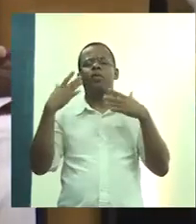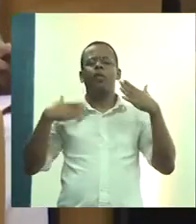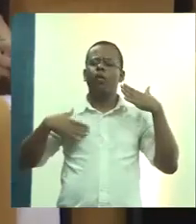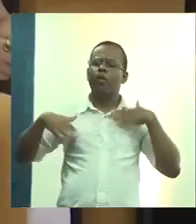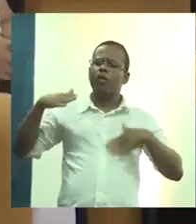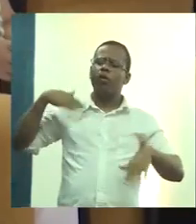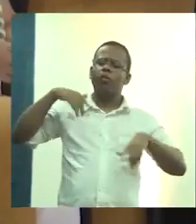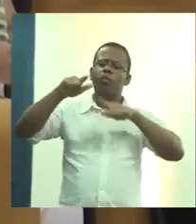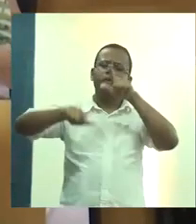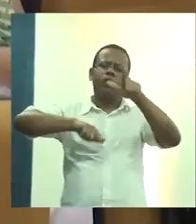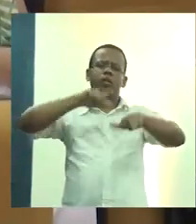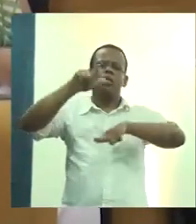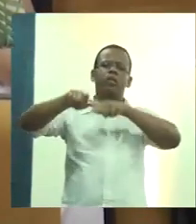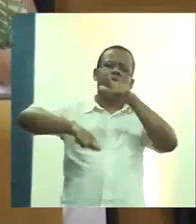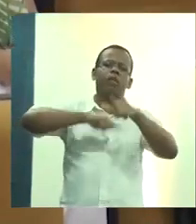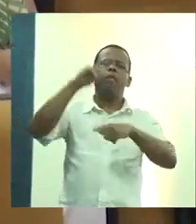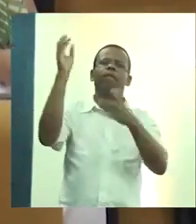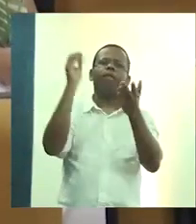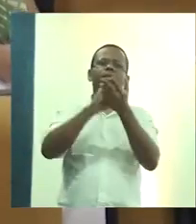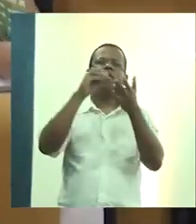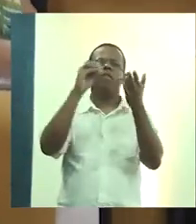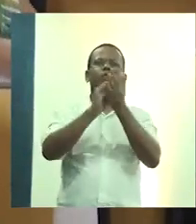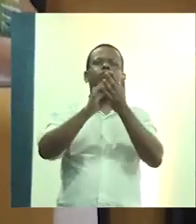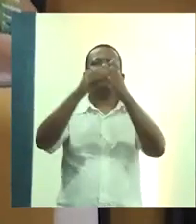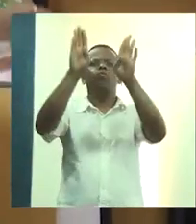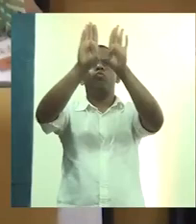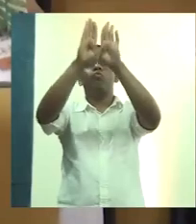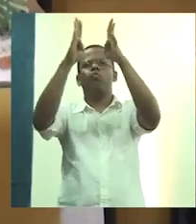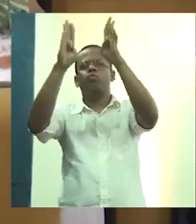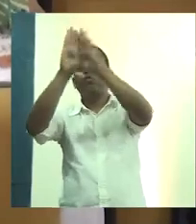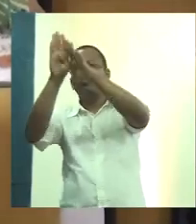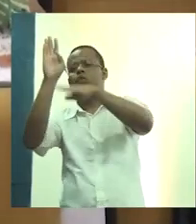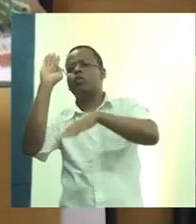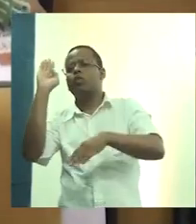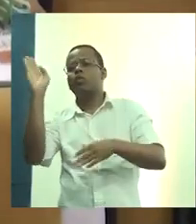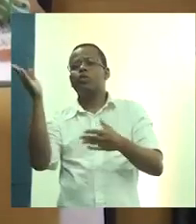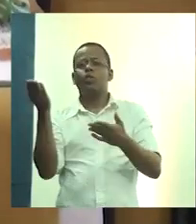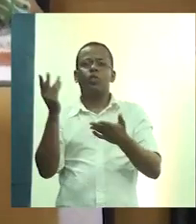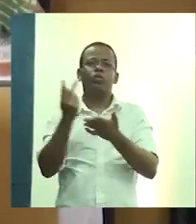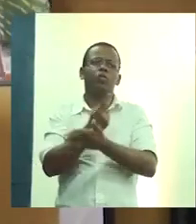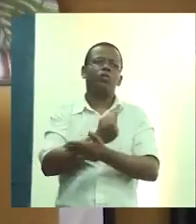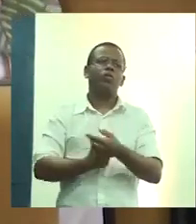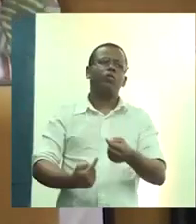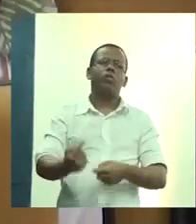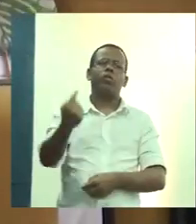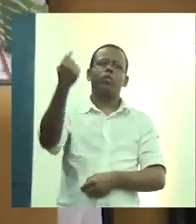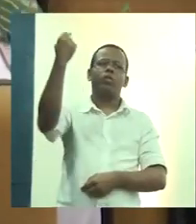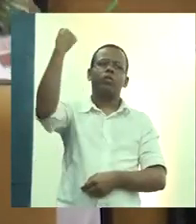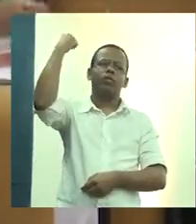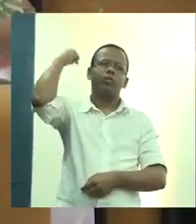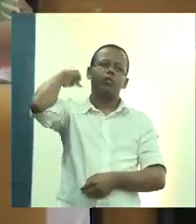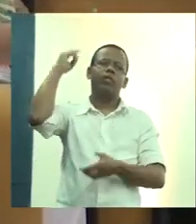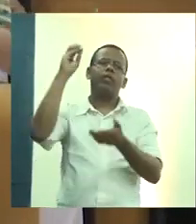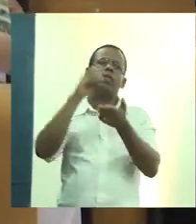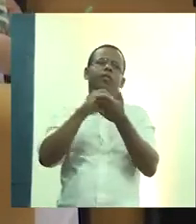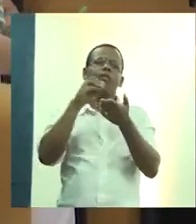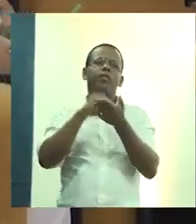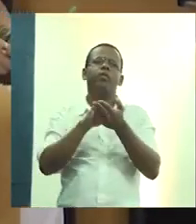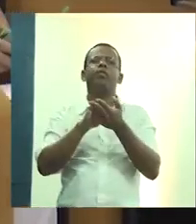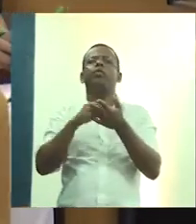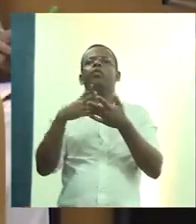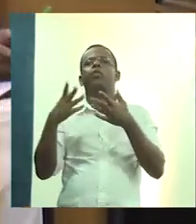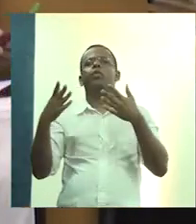Ausência e insuficiência de janelas, que foi basicamente também o que aconteceu lá no milagre da Rua 4. Ausência ou uso inadequado de